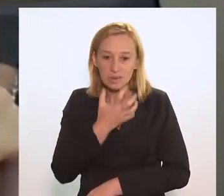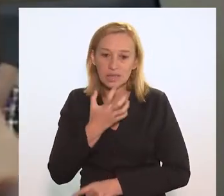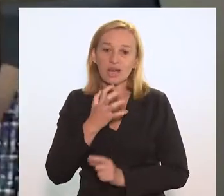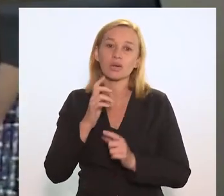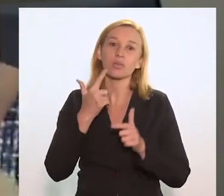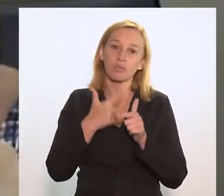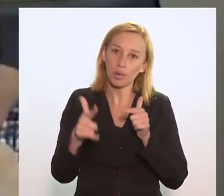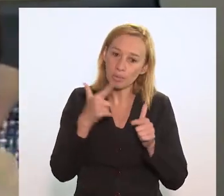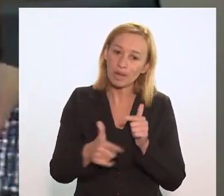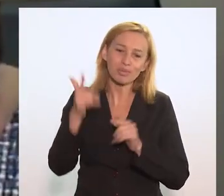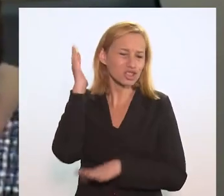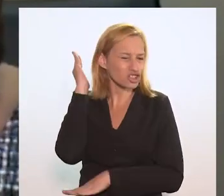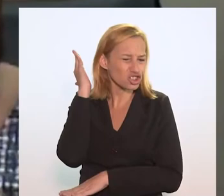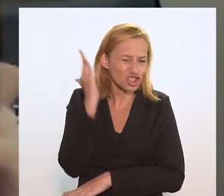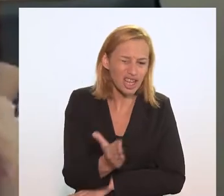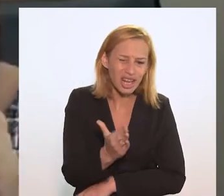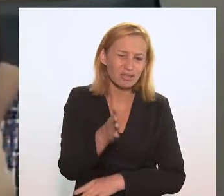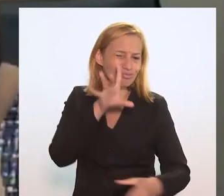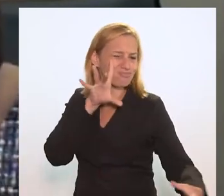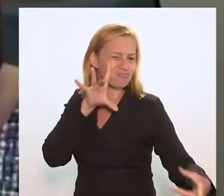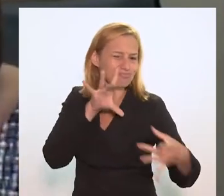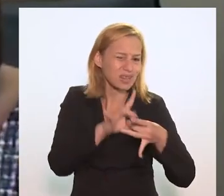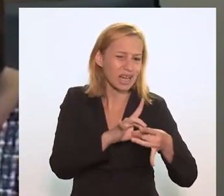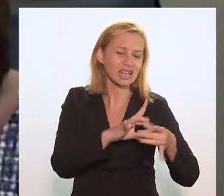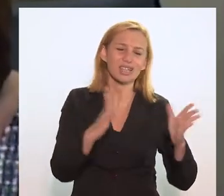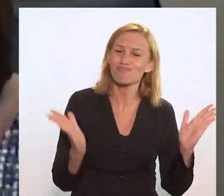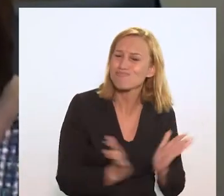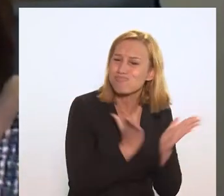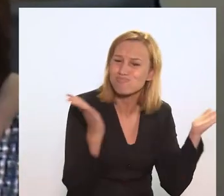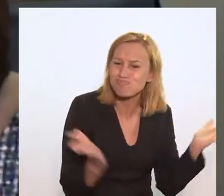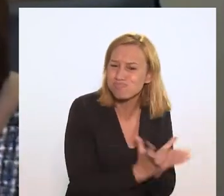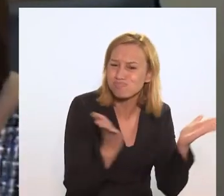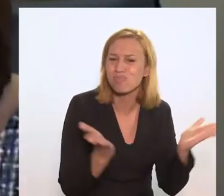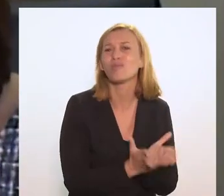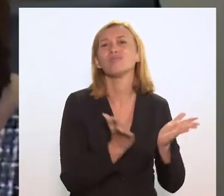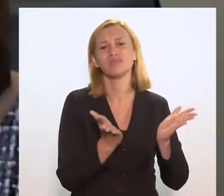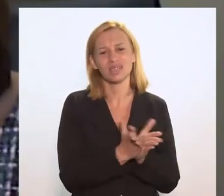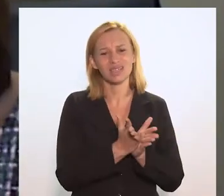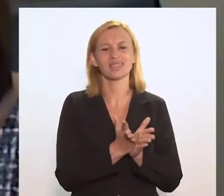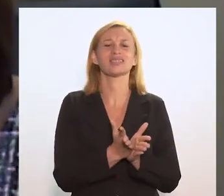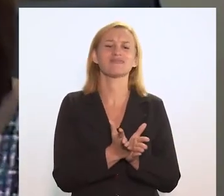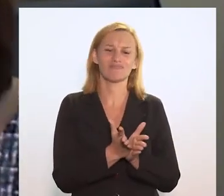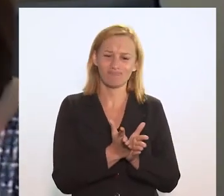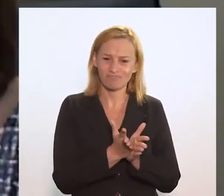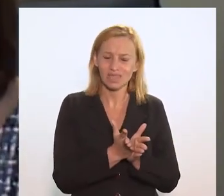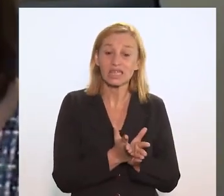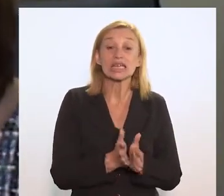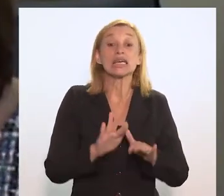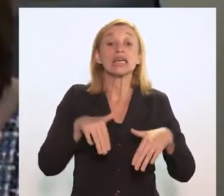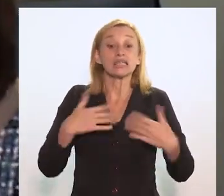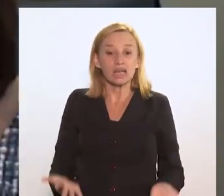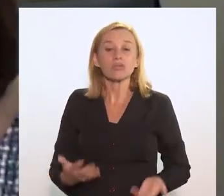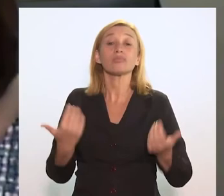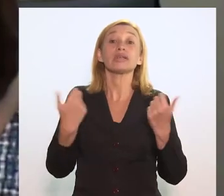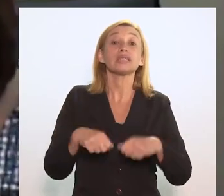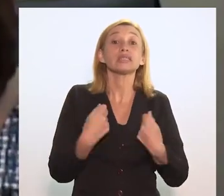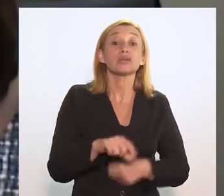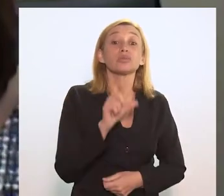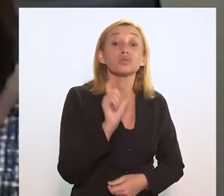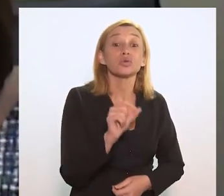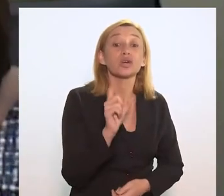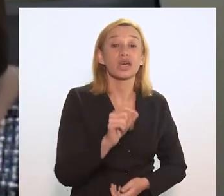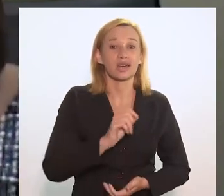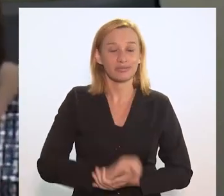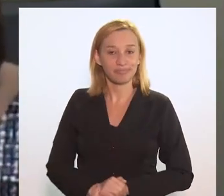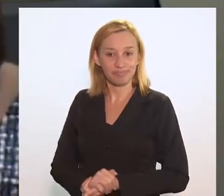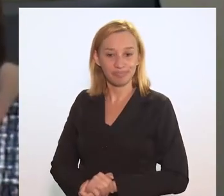grave problema que está diretamente ligado à pobreza e à vulnerabilidade social. Então, nós temos